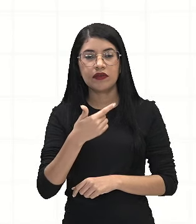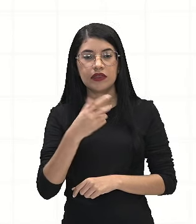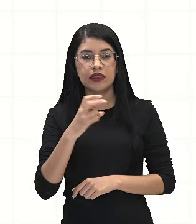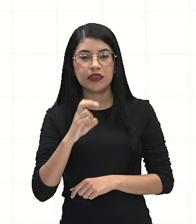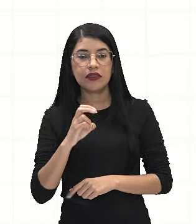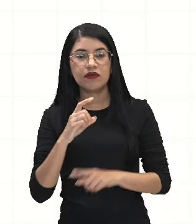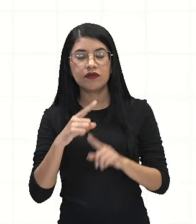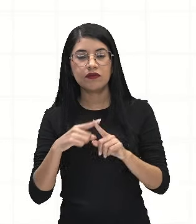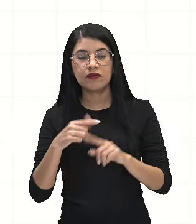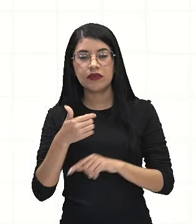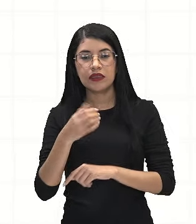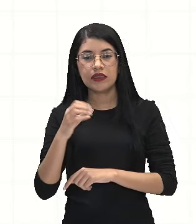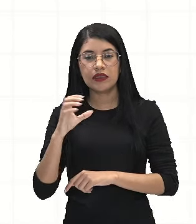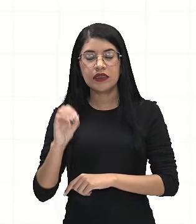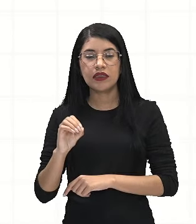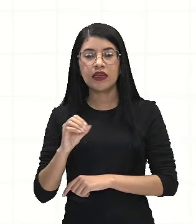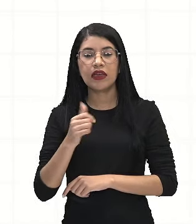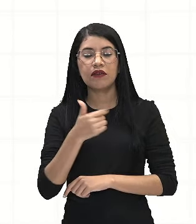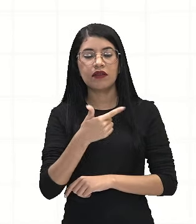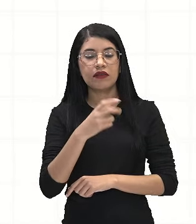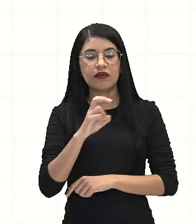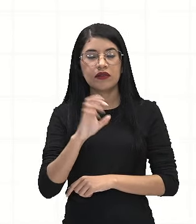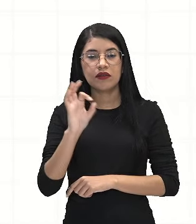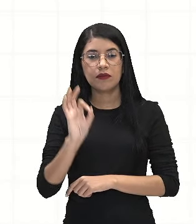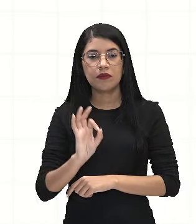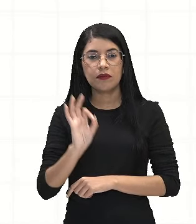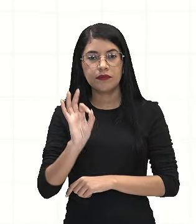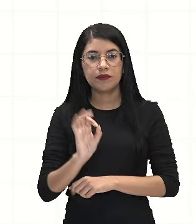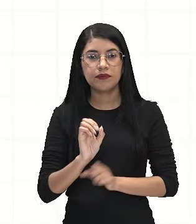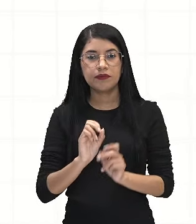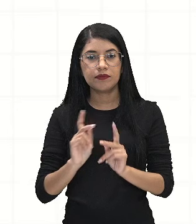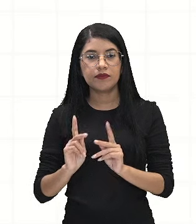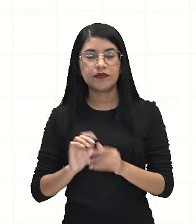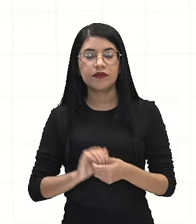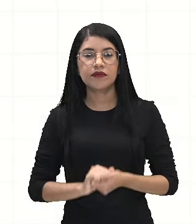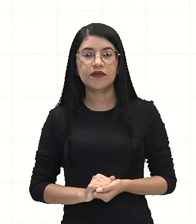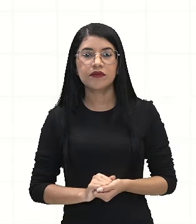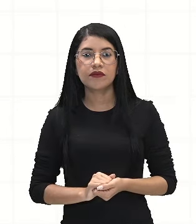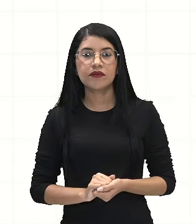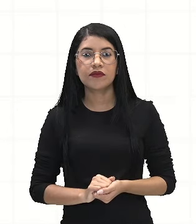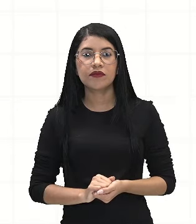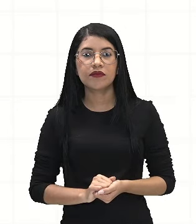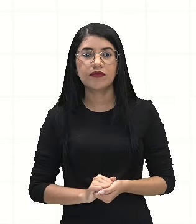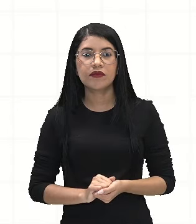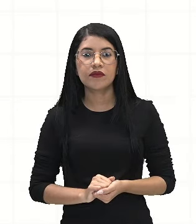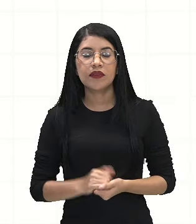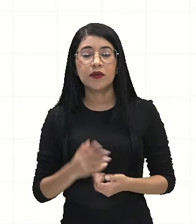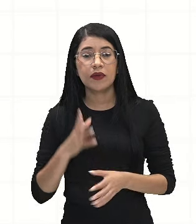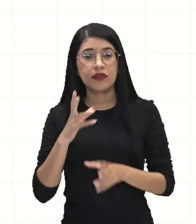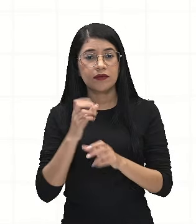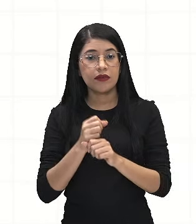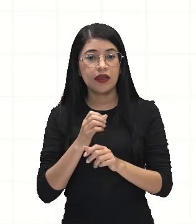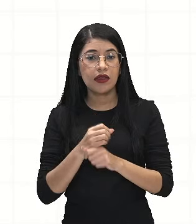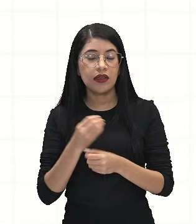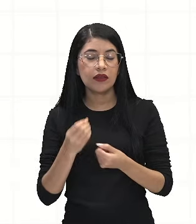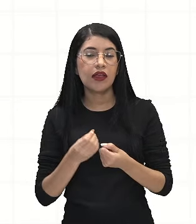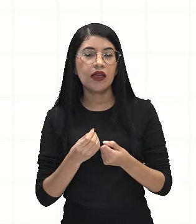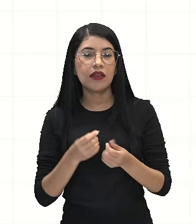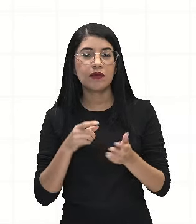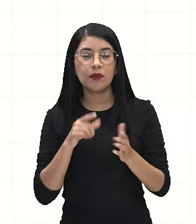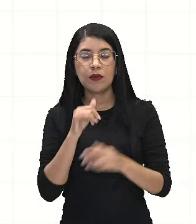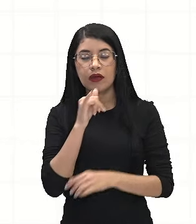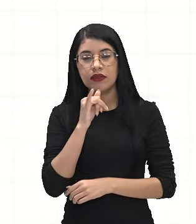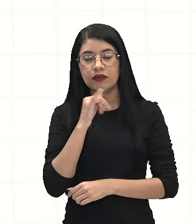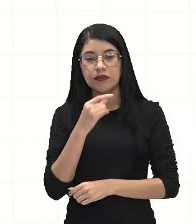e o símbolo do percentual, da porcentagem, tá bom? Então, essa aí é a resolução dessa primeira, desse